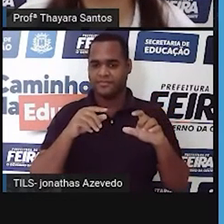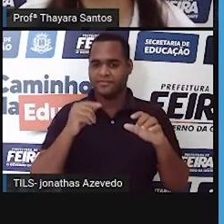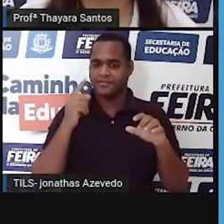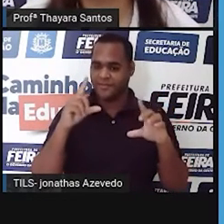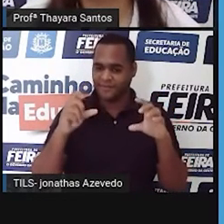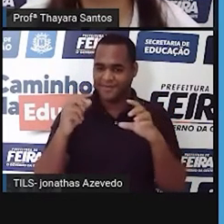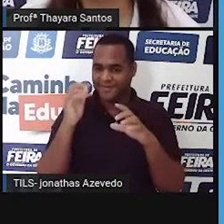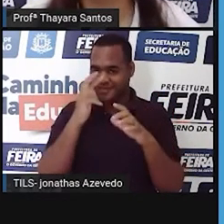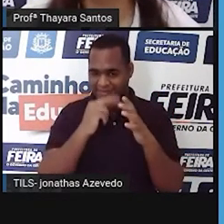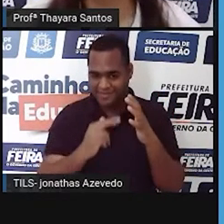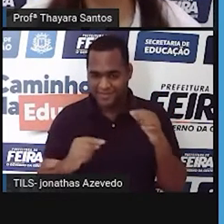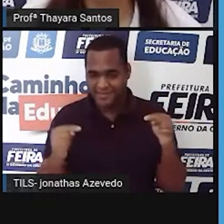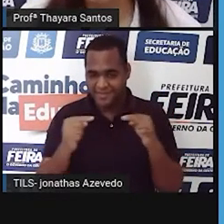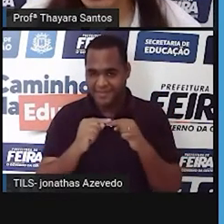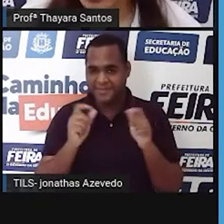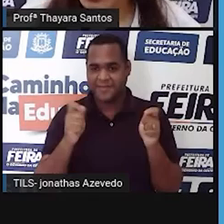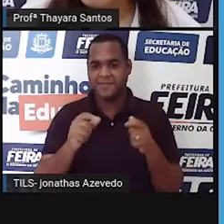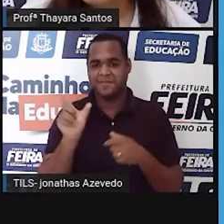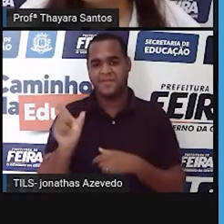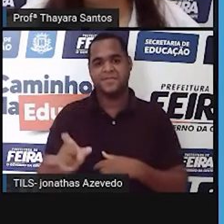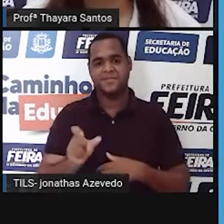árvores aí que são bem características.